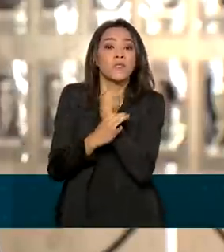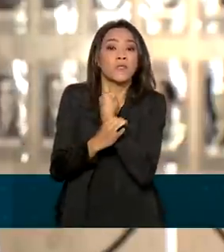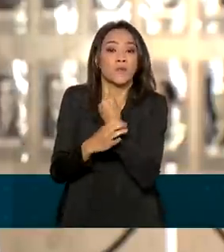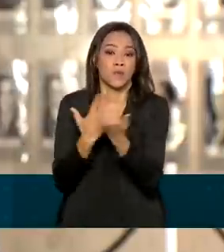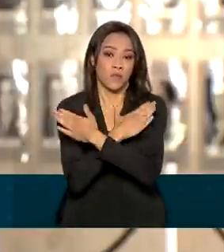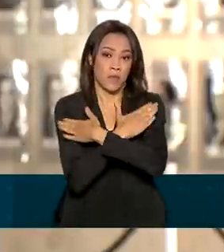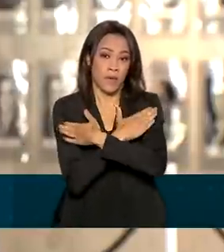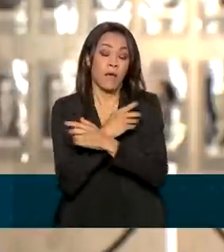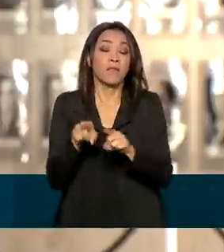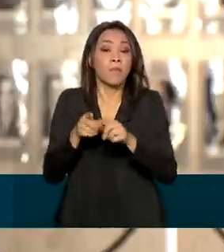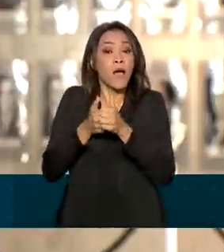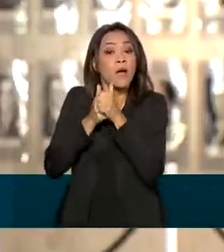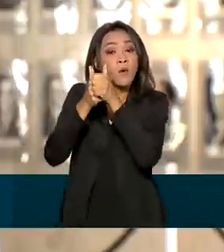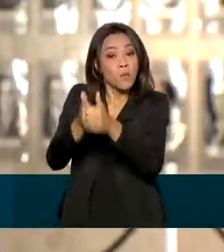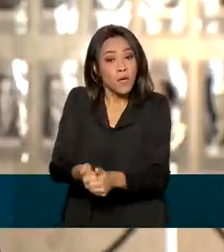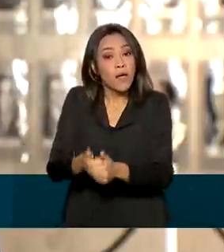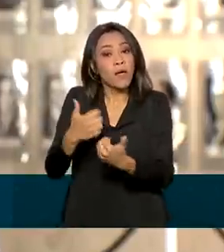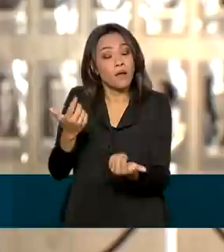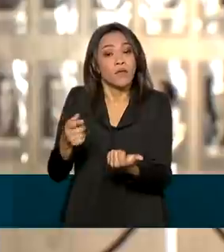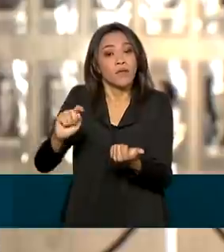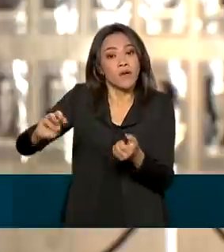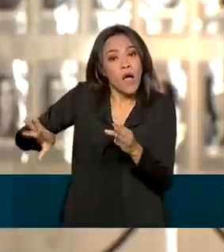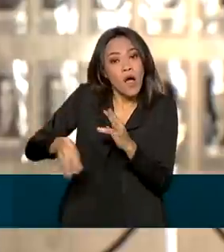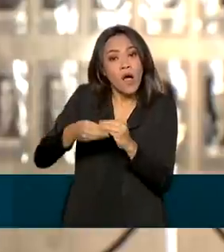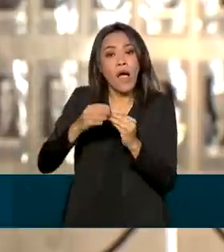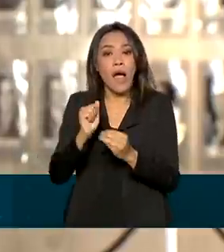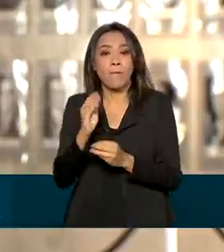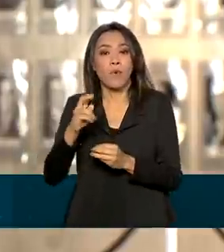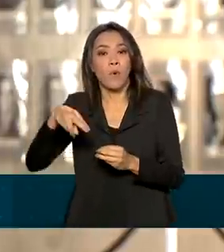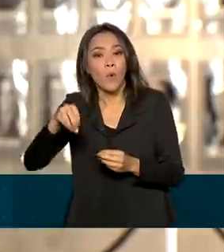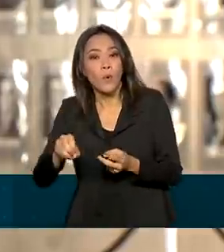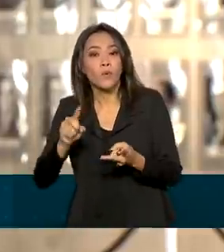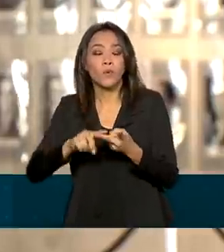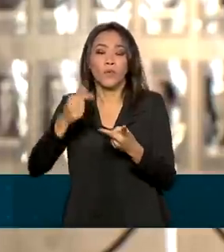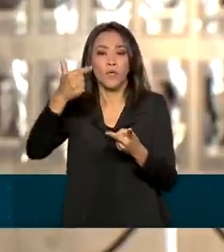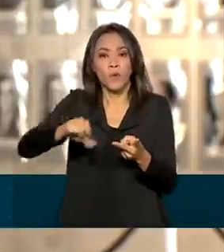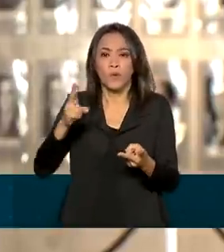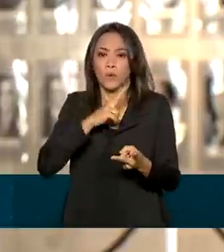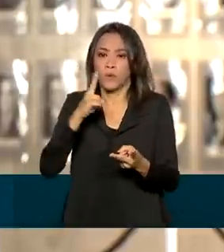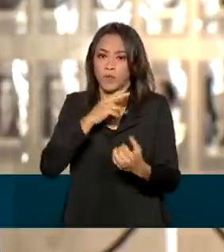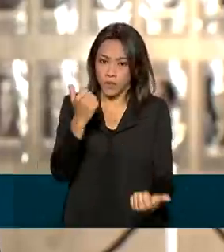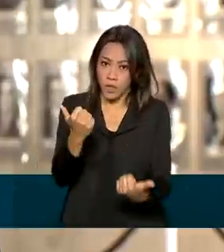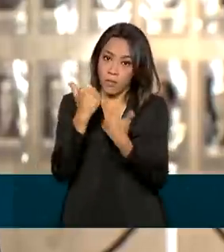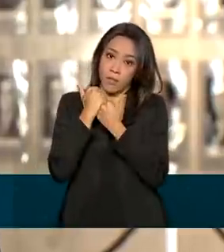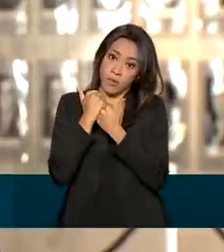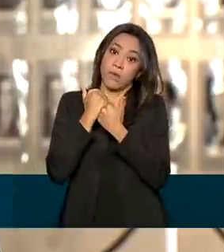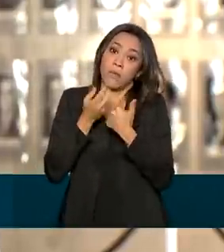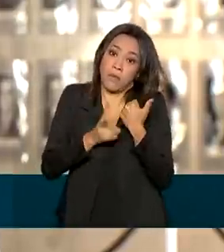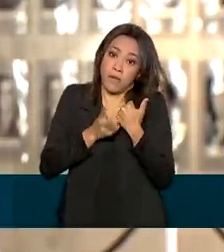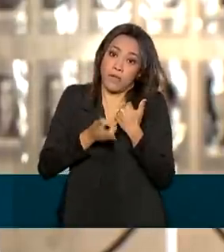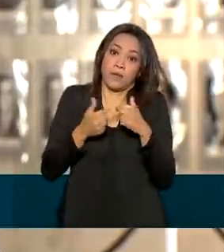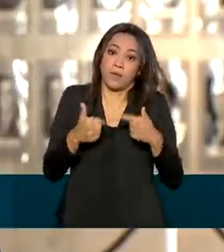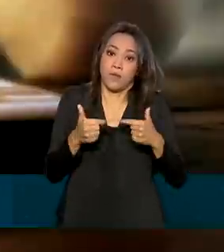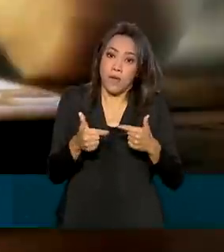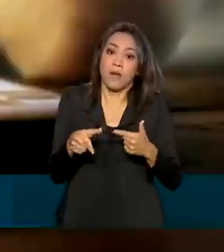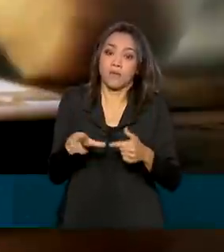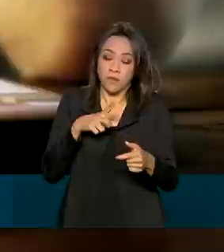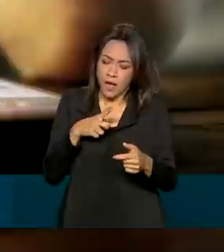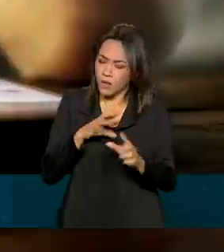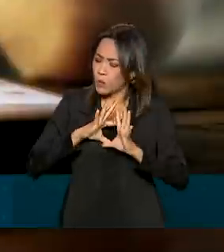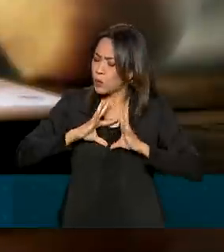acompanhar a concessão de benefícios, como o abono salarial e o benefício emergencial de manutenção do emprego e da renda.